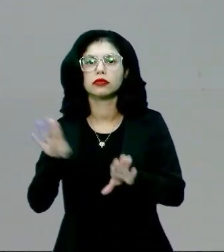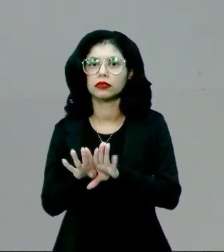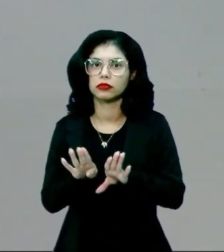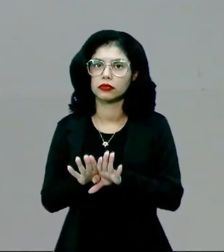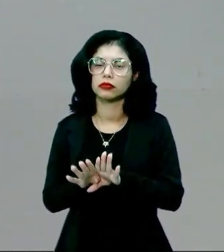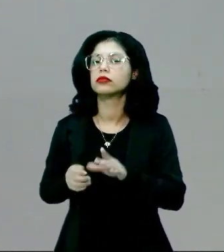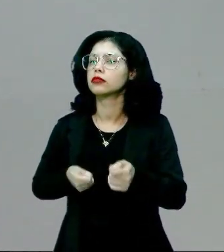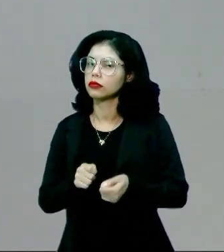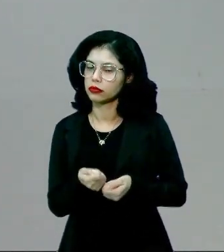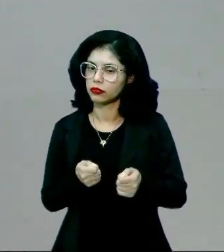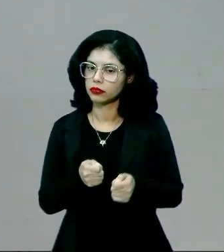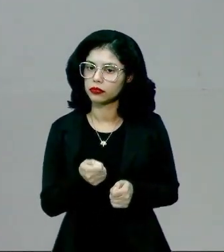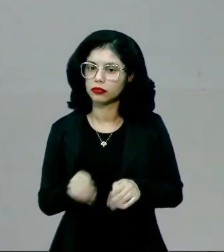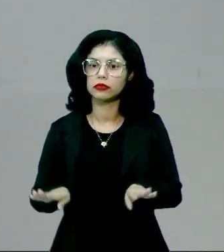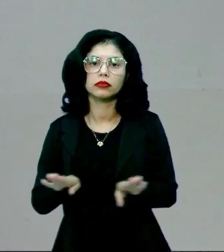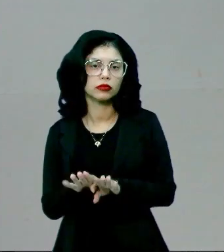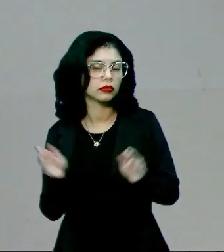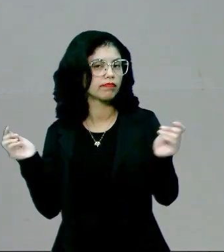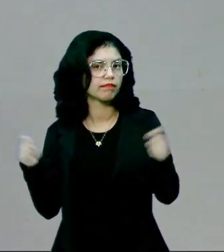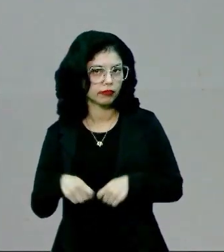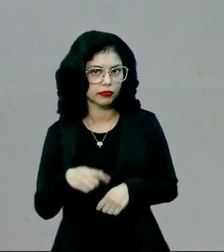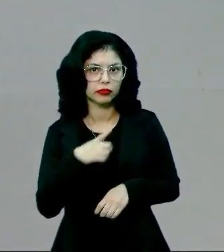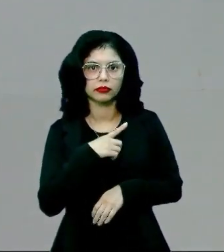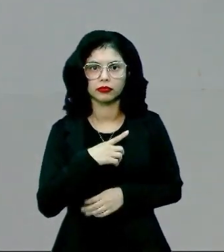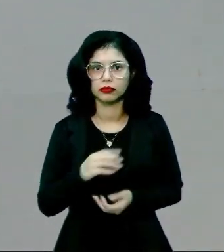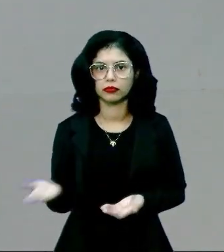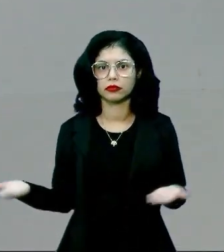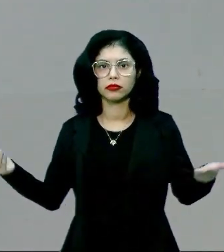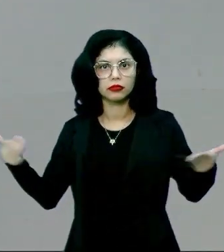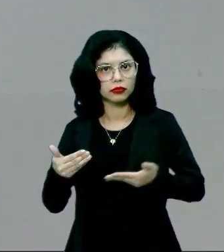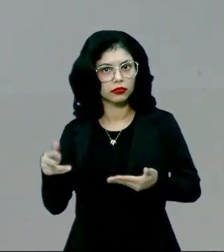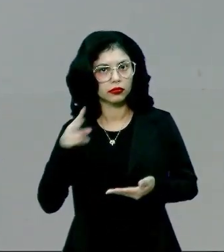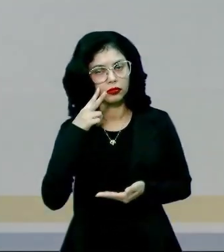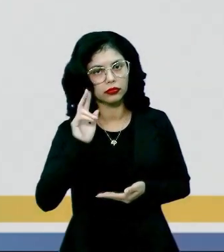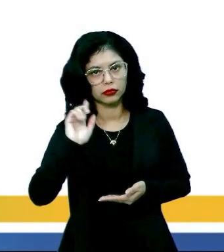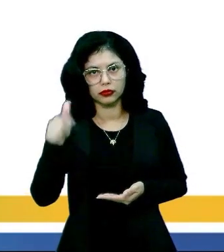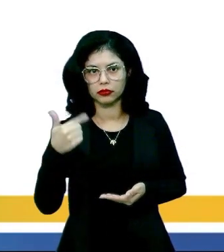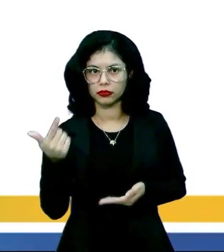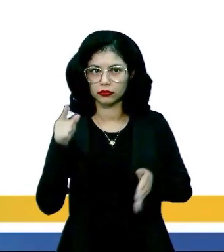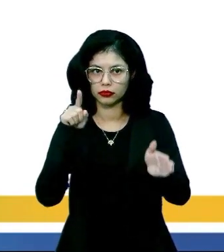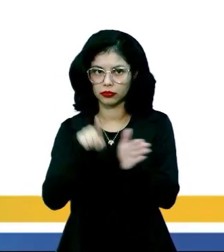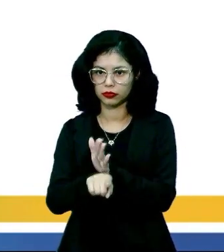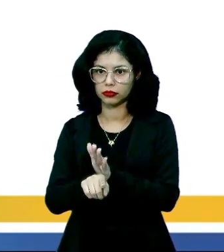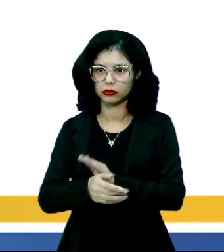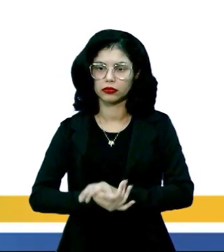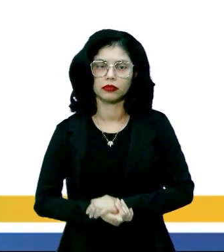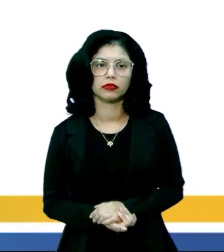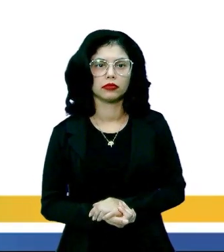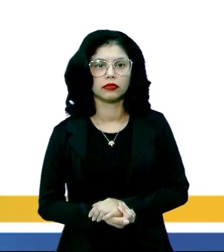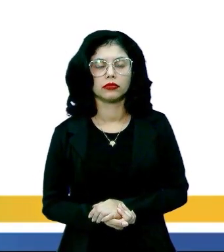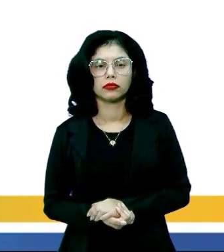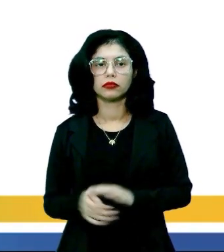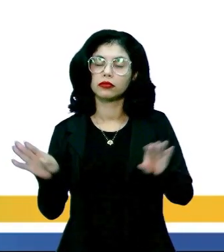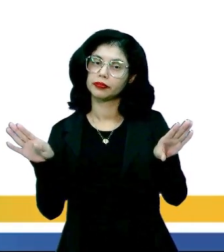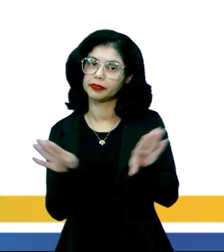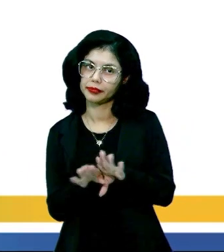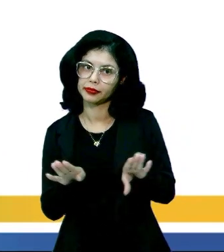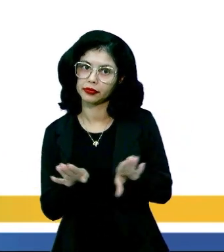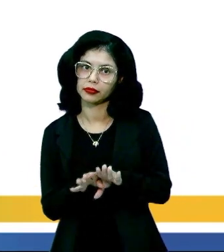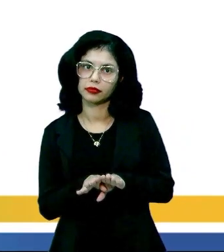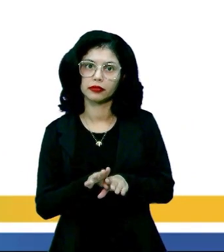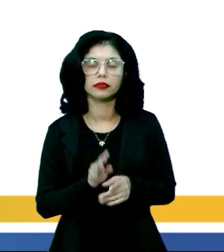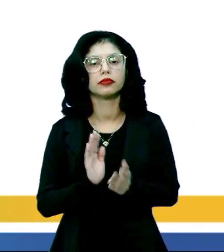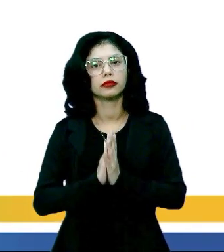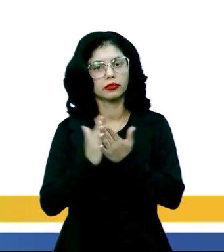de mobilização que, no caso, elas possuem. Nós vamos agora para uma próxima questão, que também está